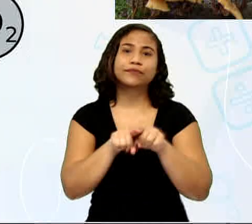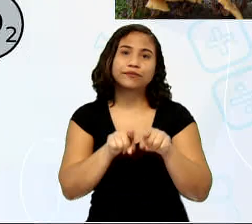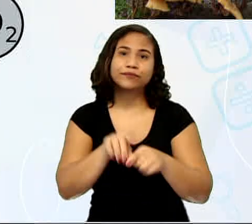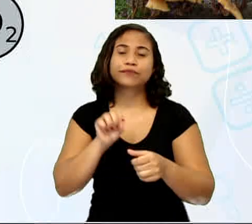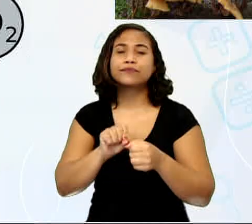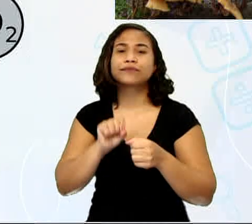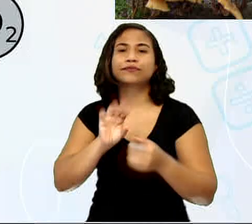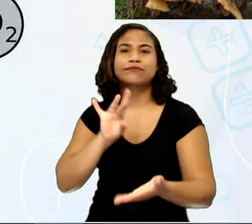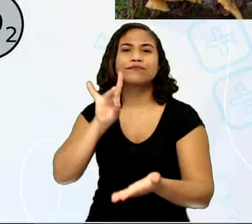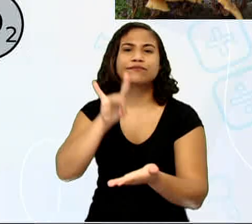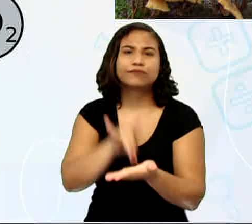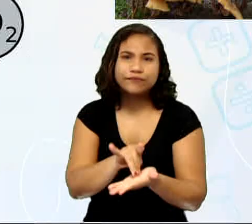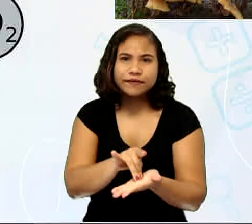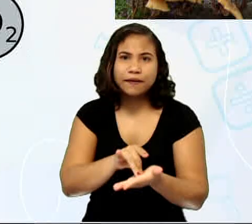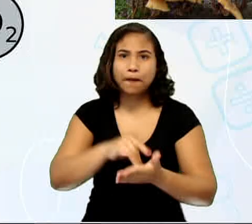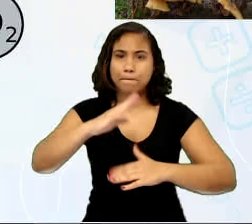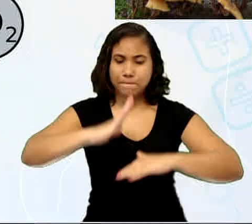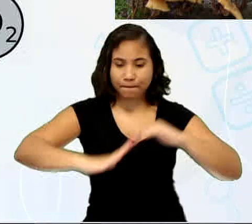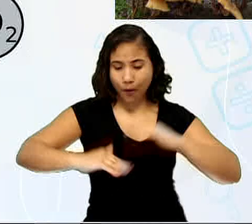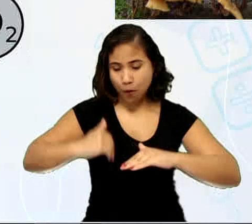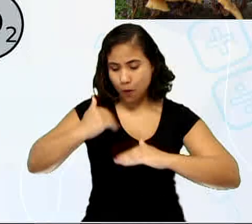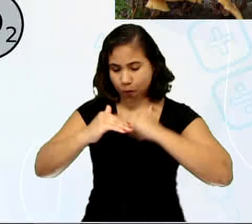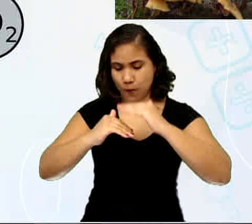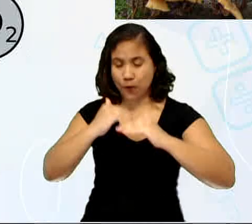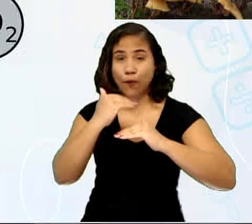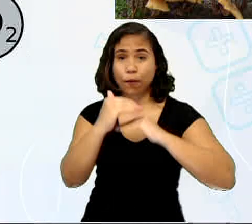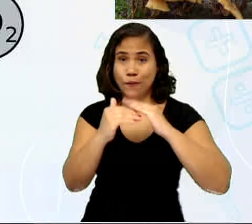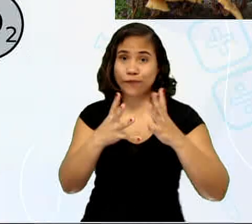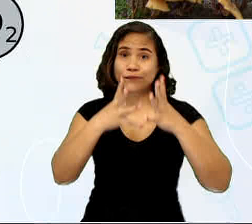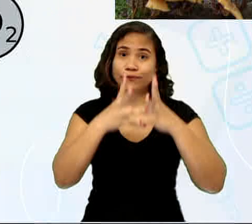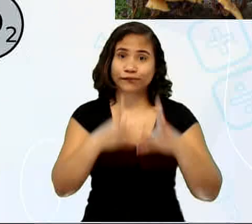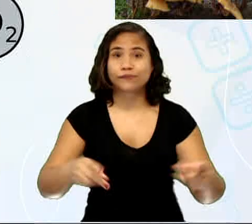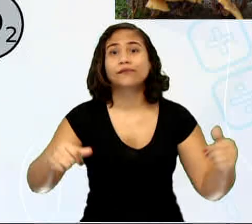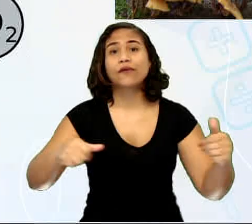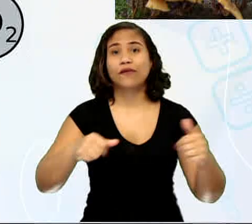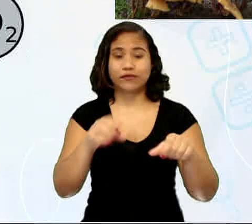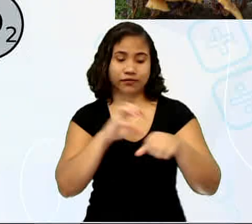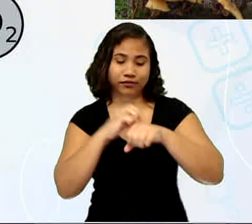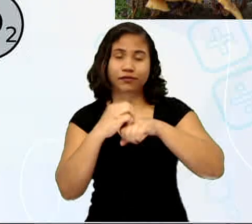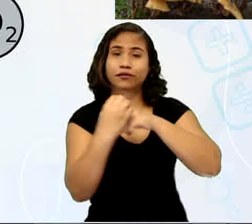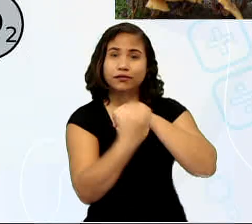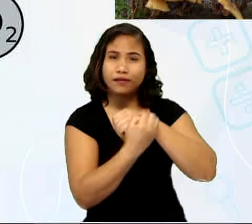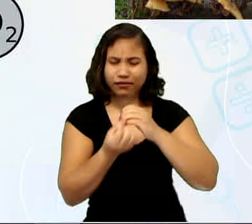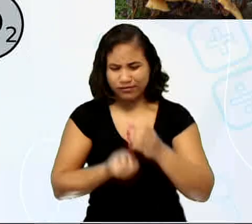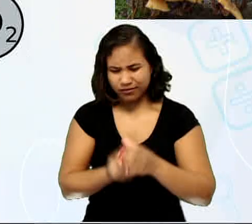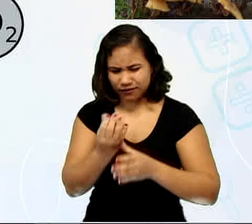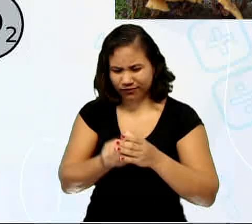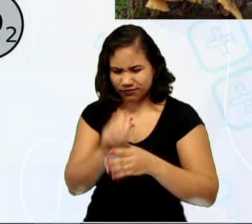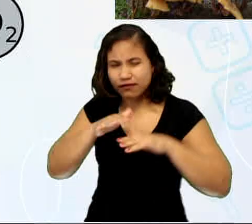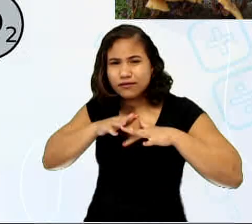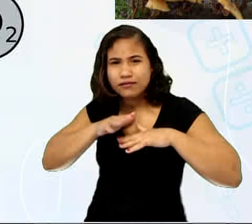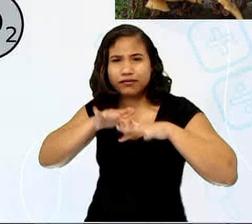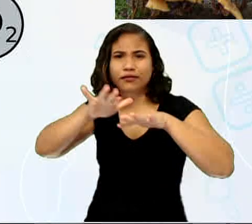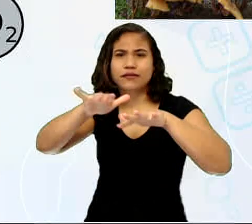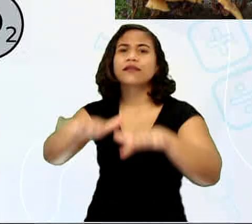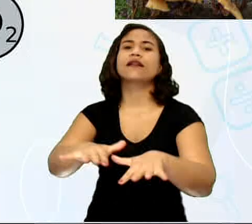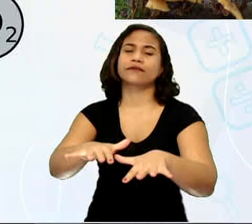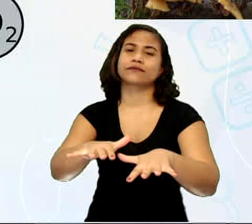o processo de decomposição, fungos e bactérias liberam para o ambiente